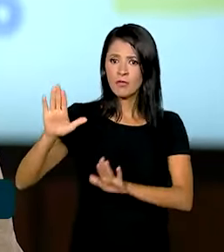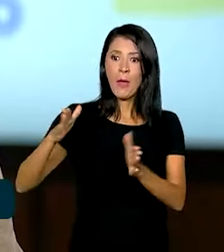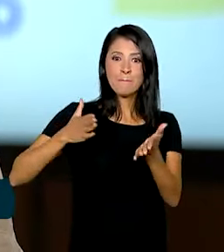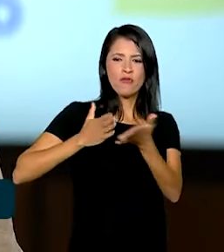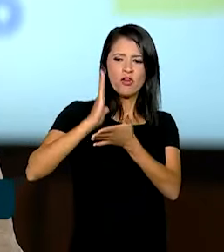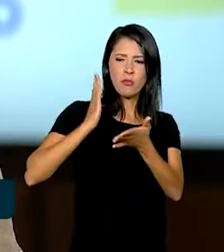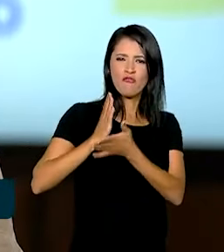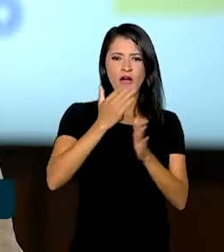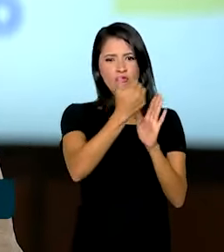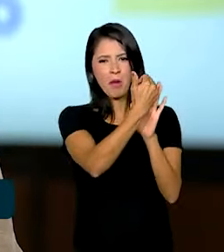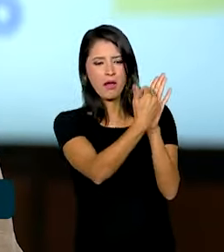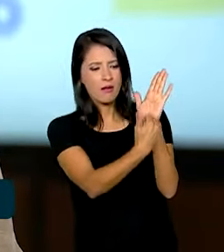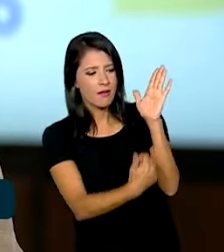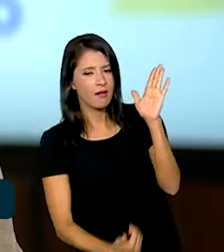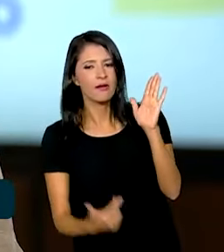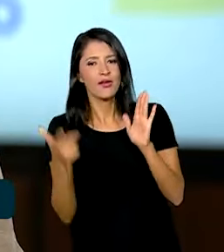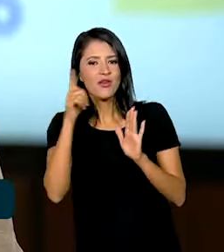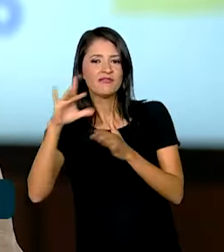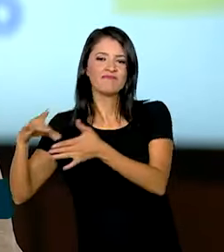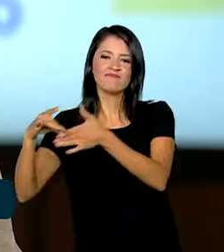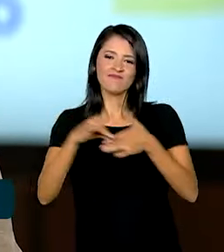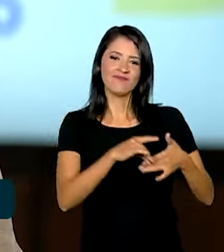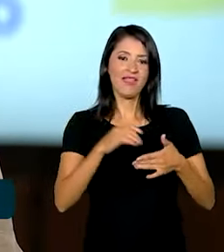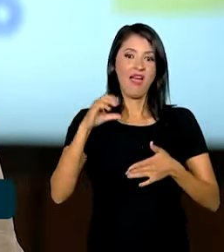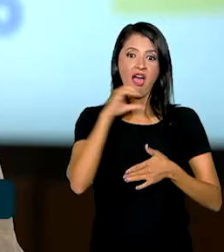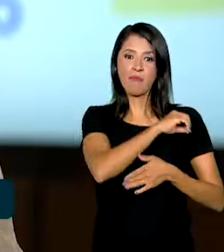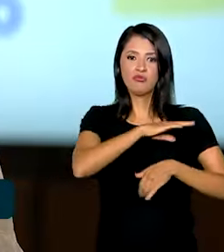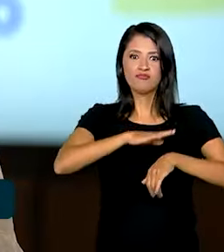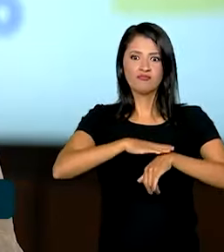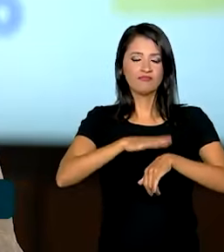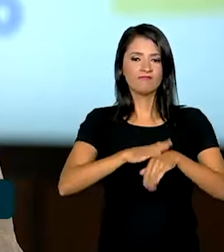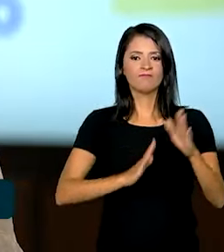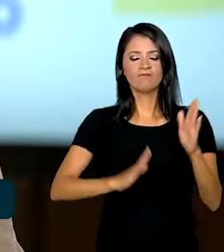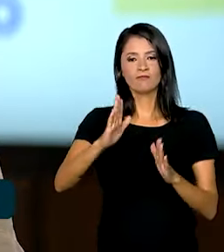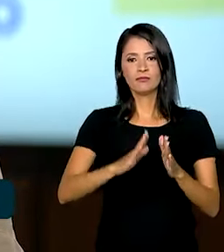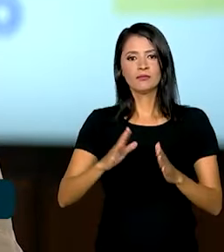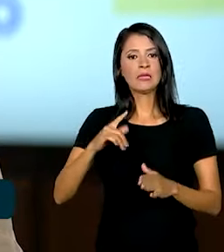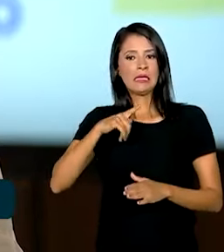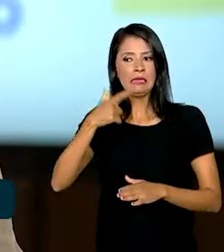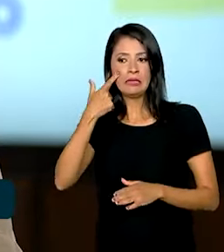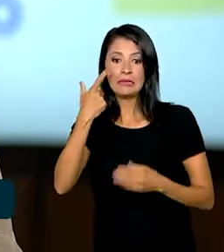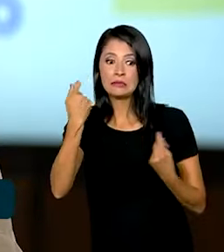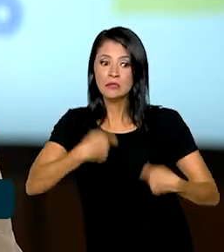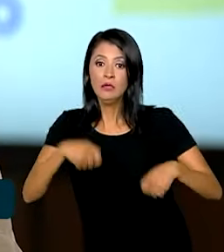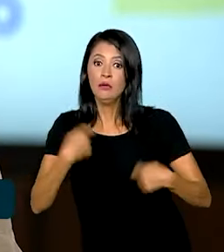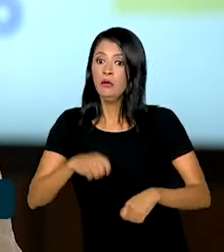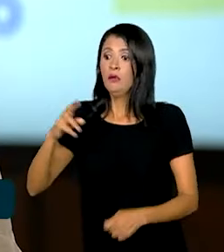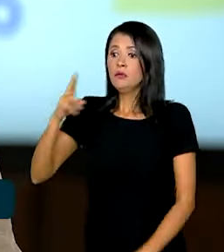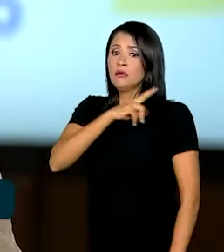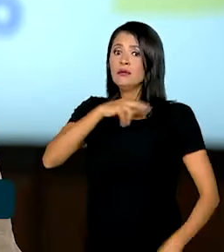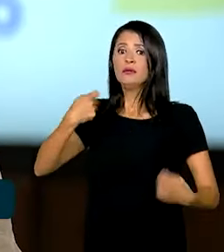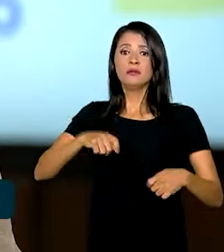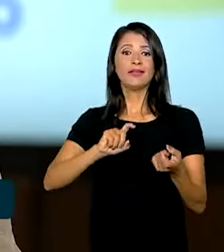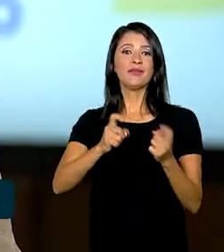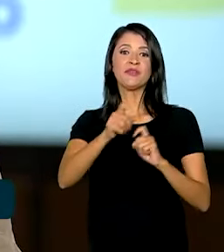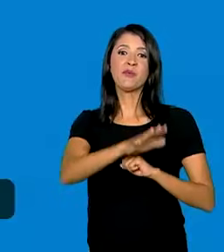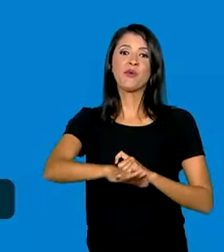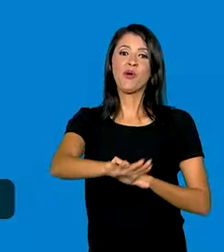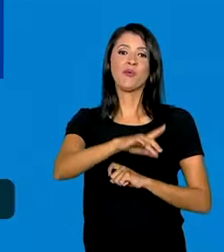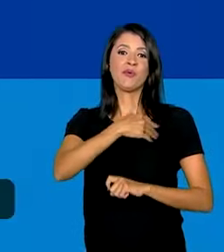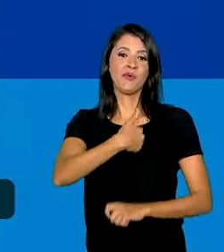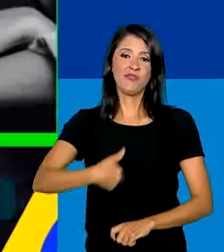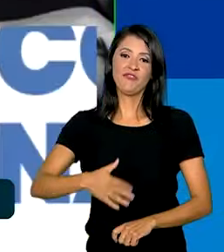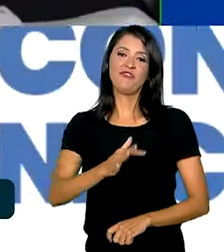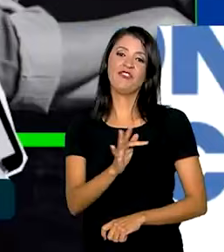gente consegue trazer esses candidatos para cargos temporários com muita velocidade e para atender necessidades que, às vezes, podem ser até urgente da administração pública federal.